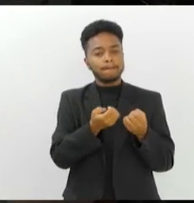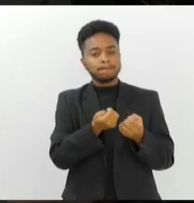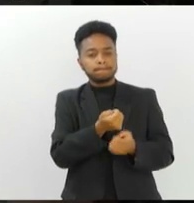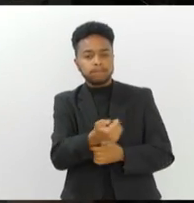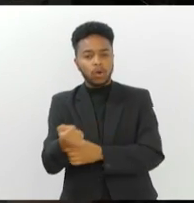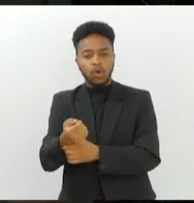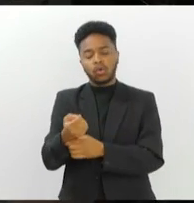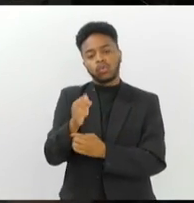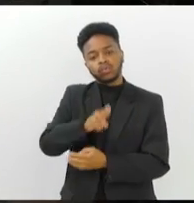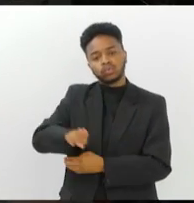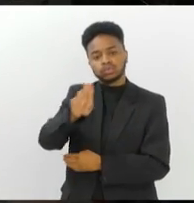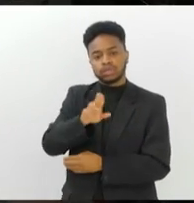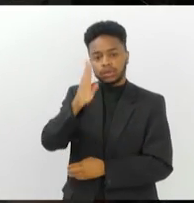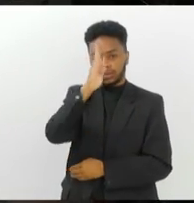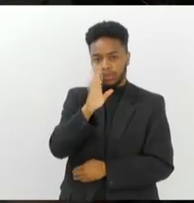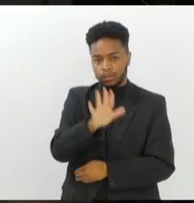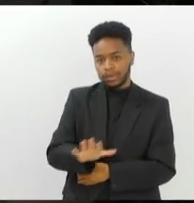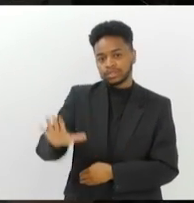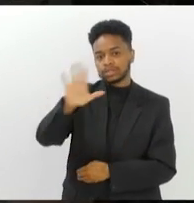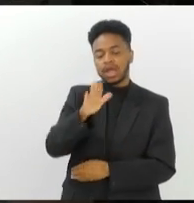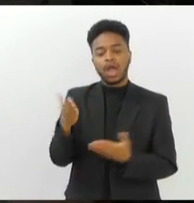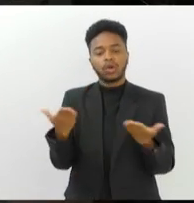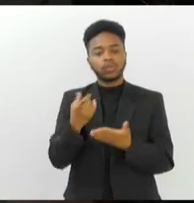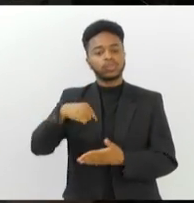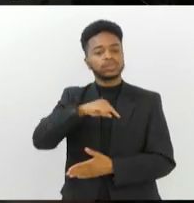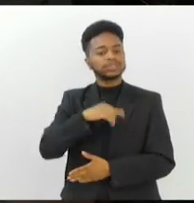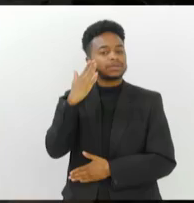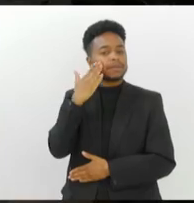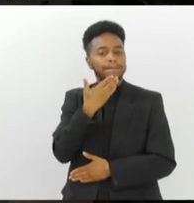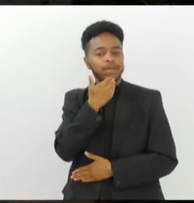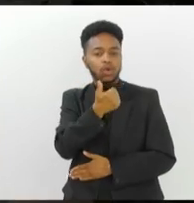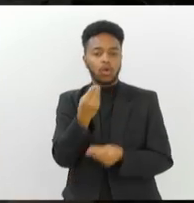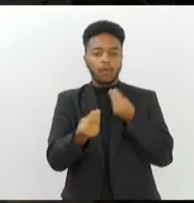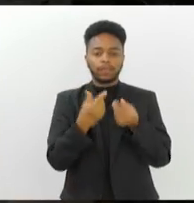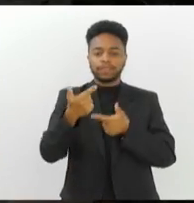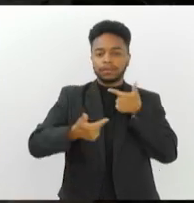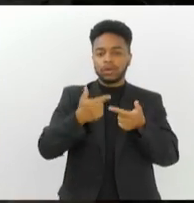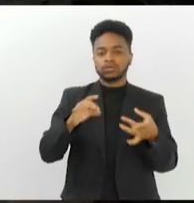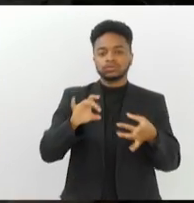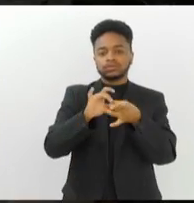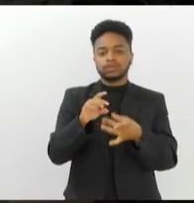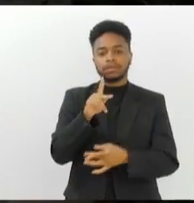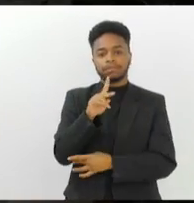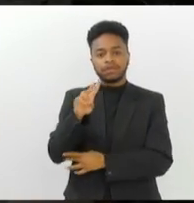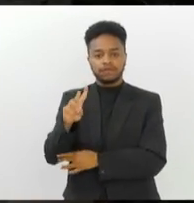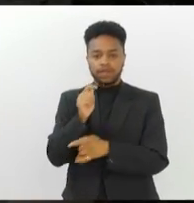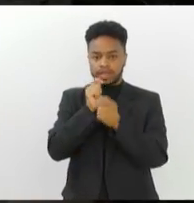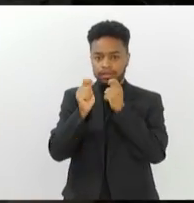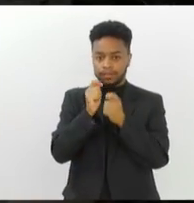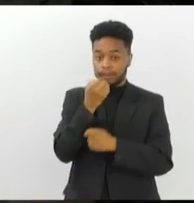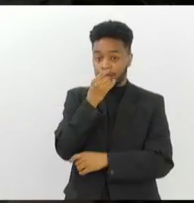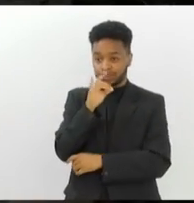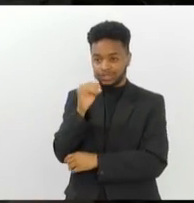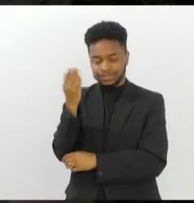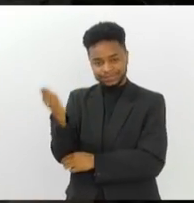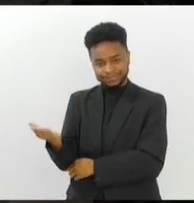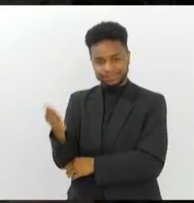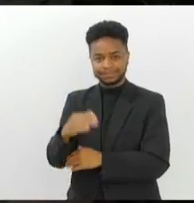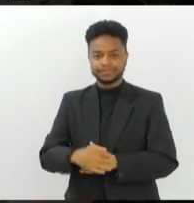brasileiro. Vamos saber mais sobre esse trabalho com o repórter Paulo Vitor Viviani. Bom dia, PV!